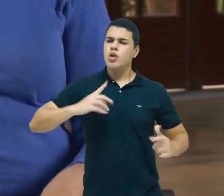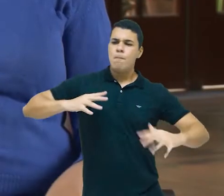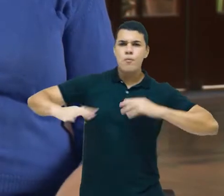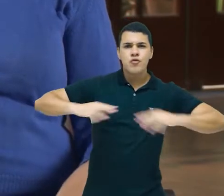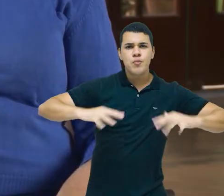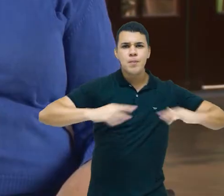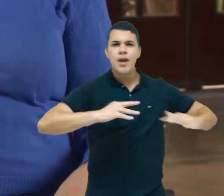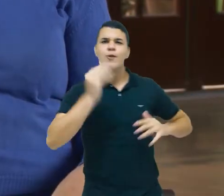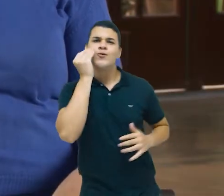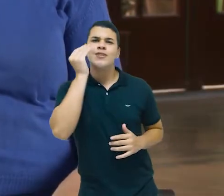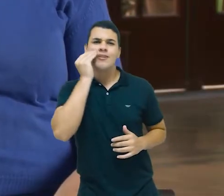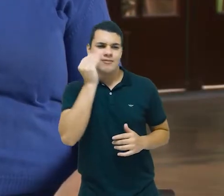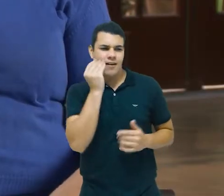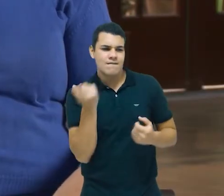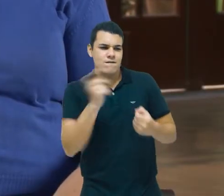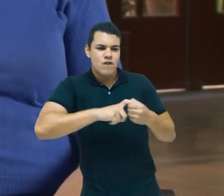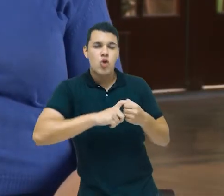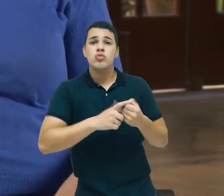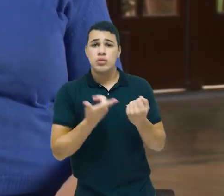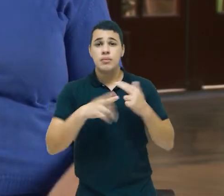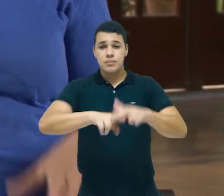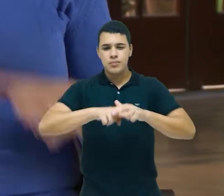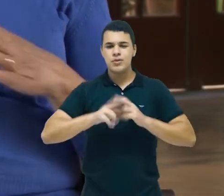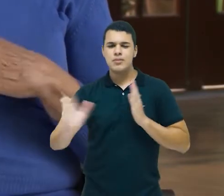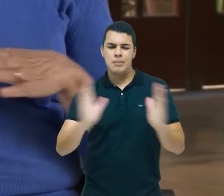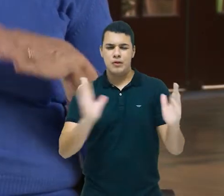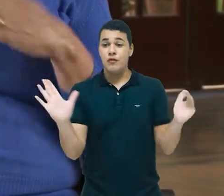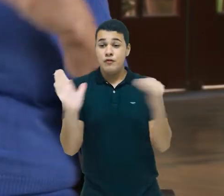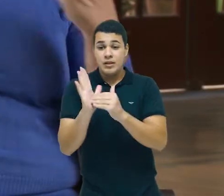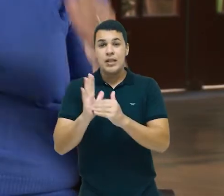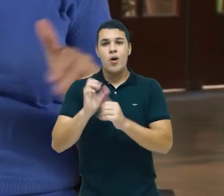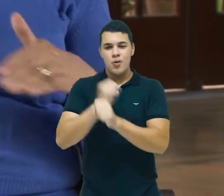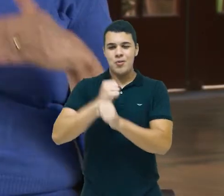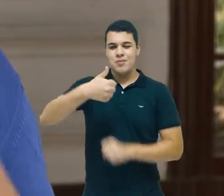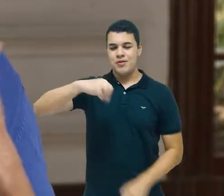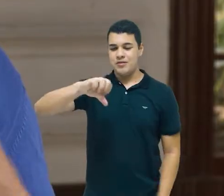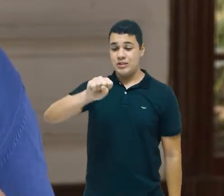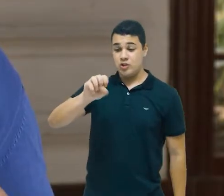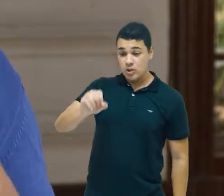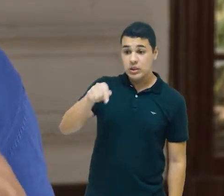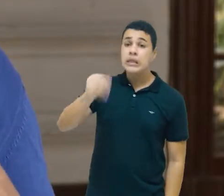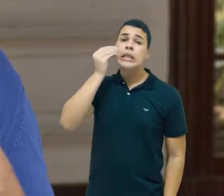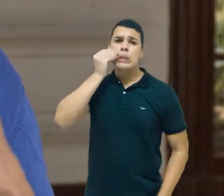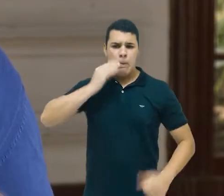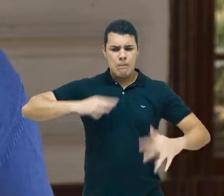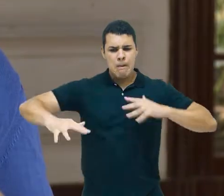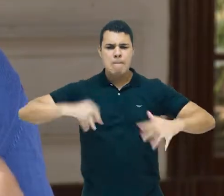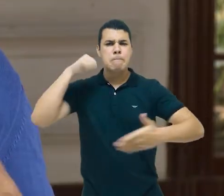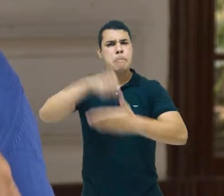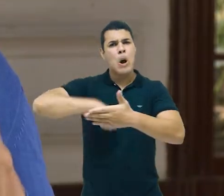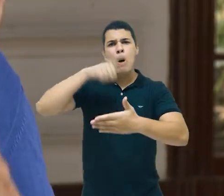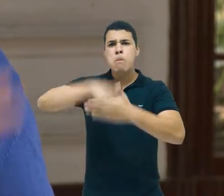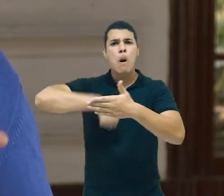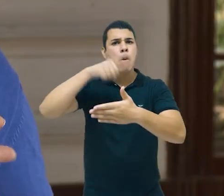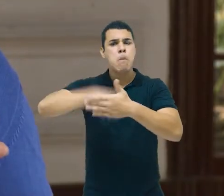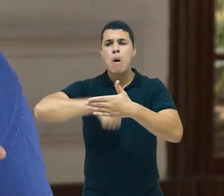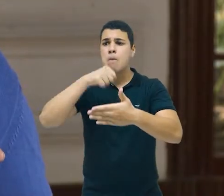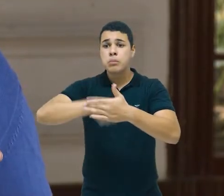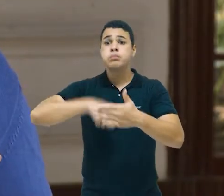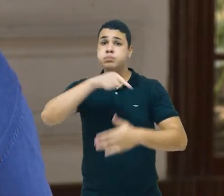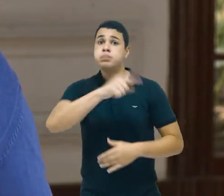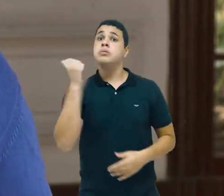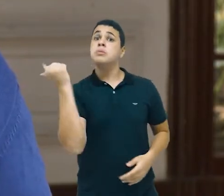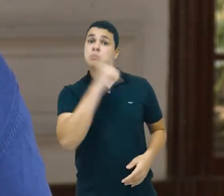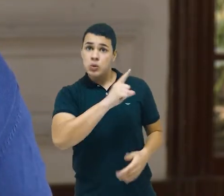redemocratização no final dos anos 80, convergiu, então, todo esse movimento de redemocratização para a